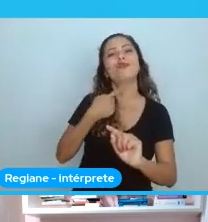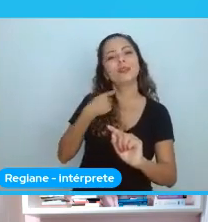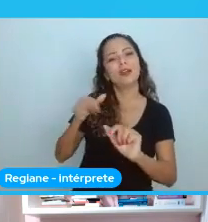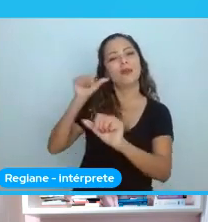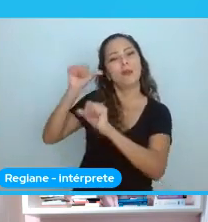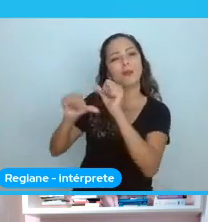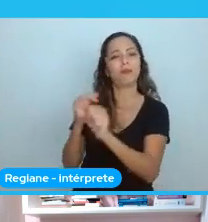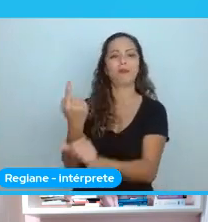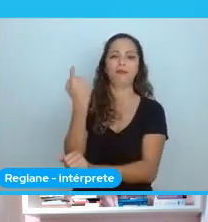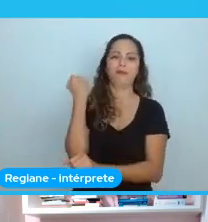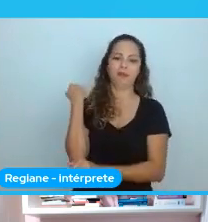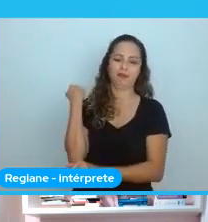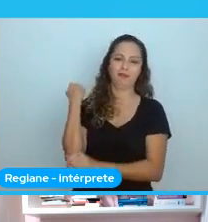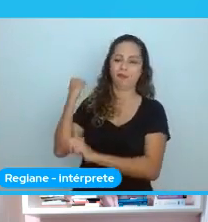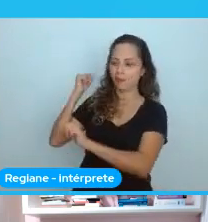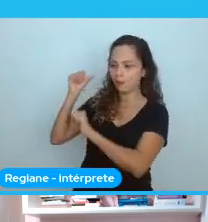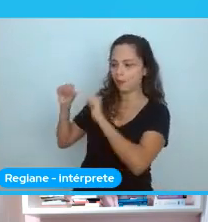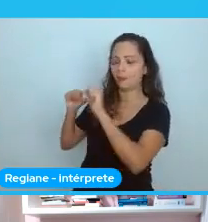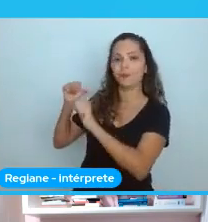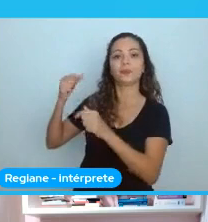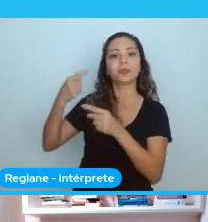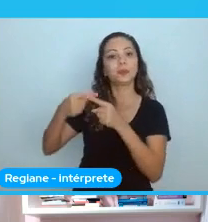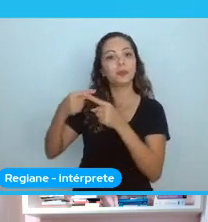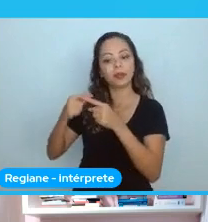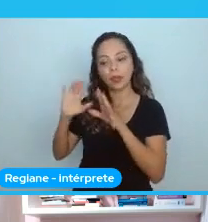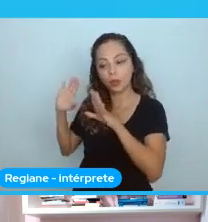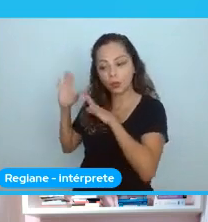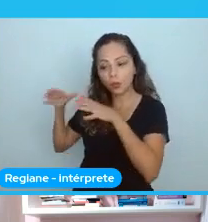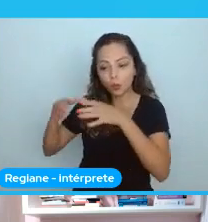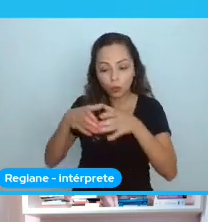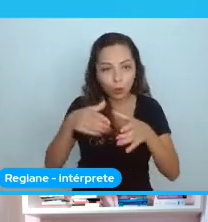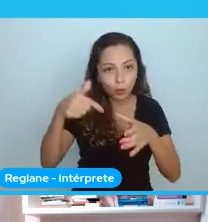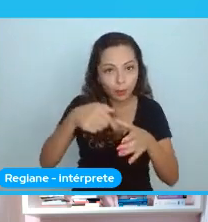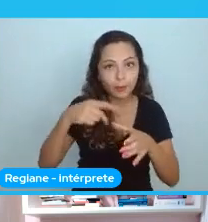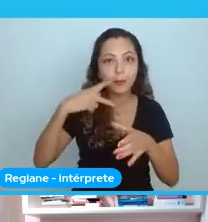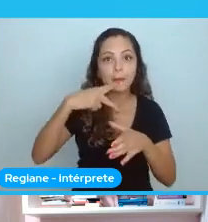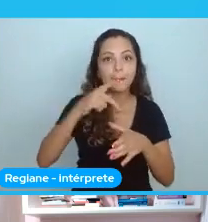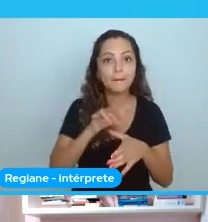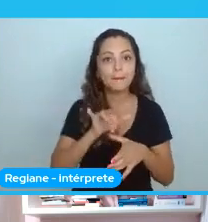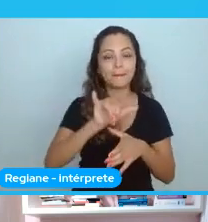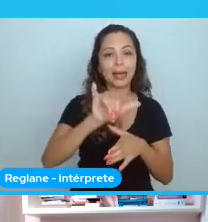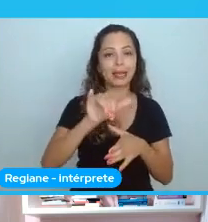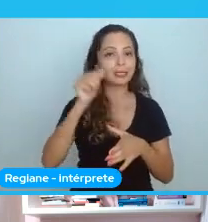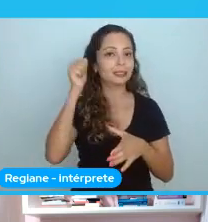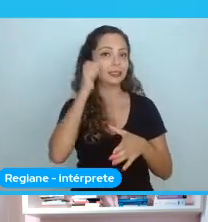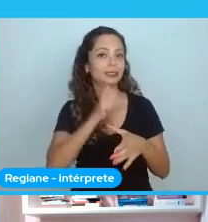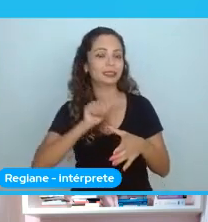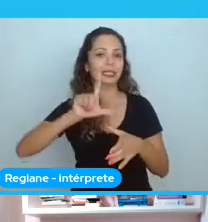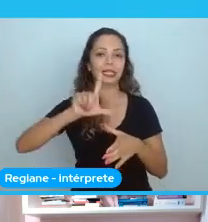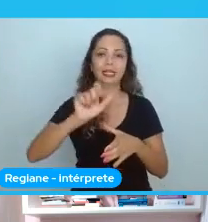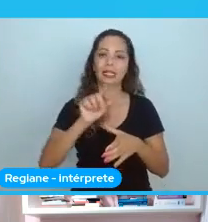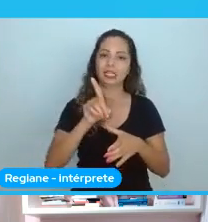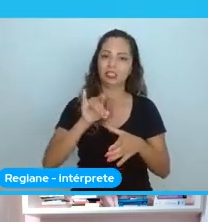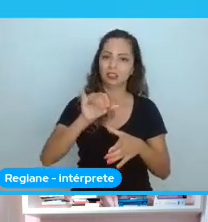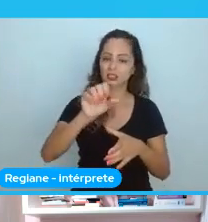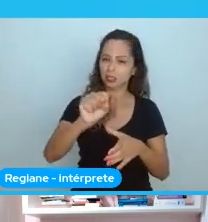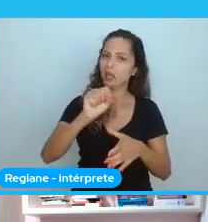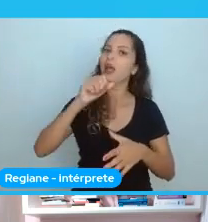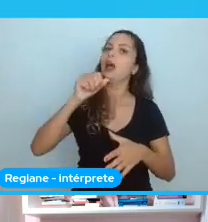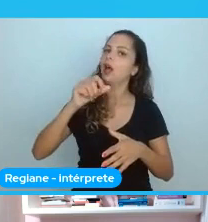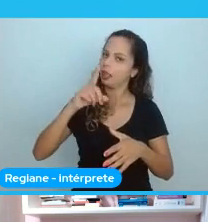ser do Pai Leis não me impede de cometer um ato de racismo, de